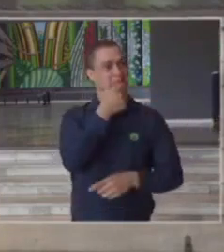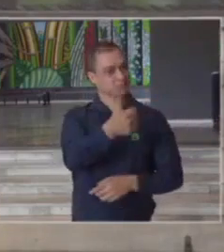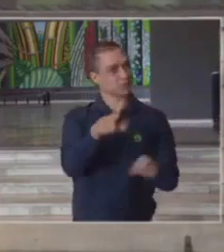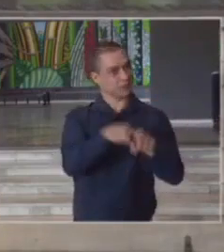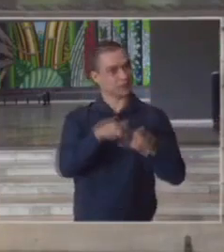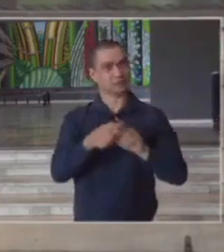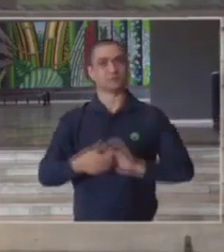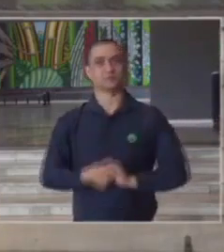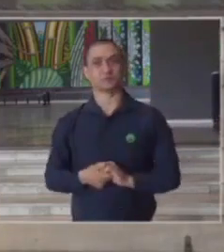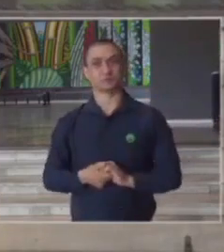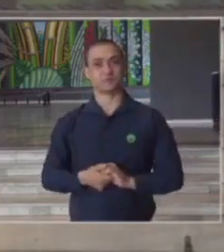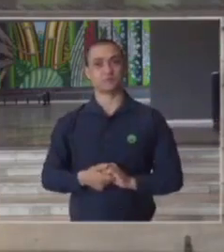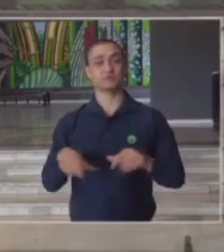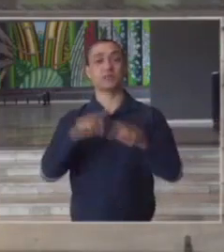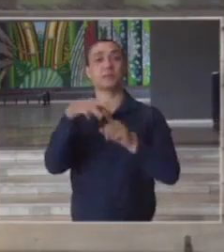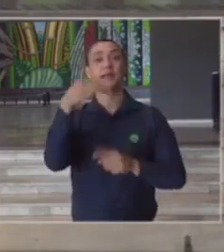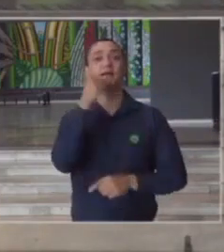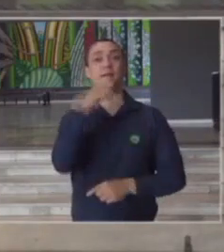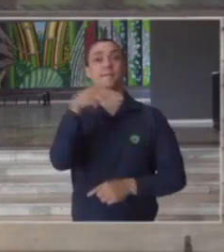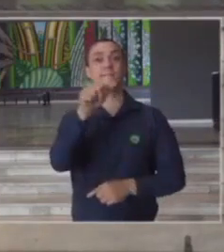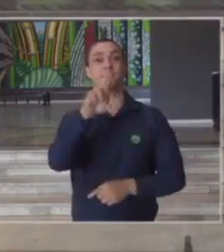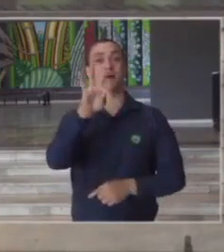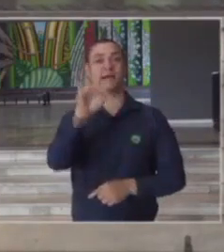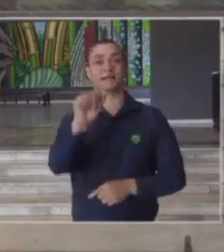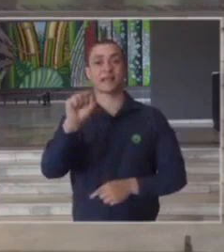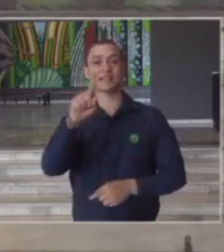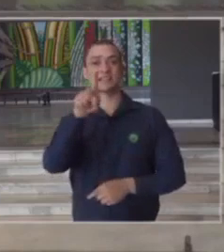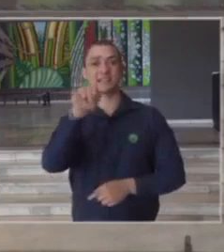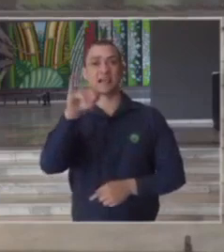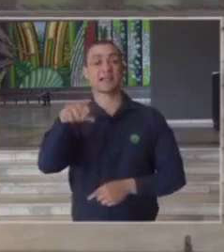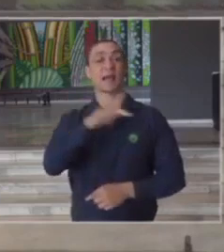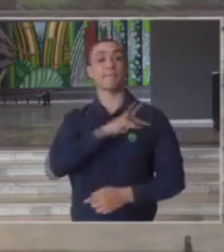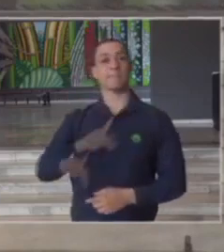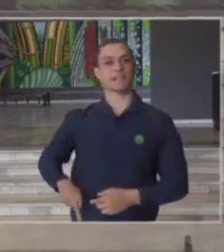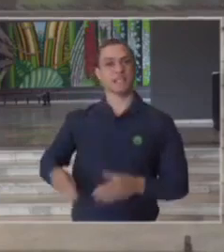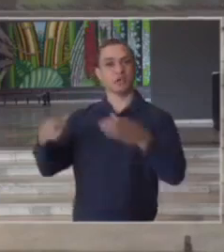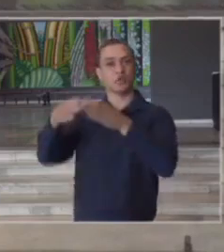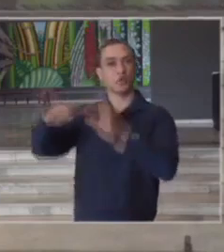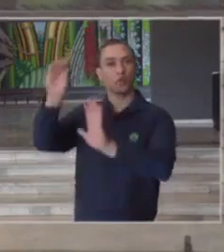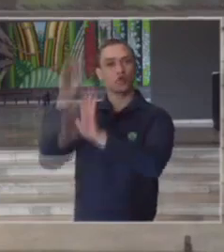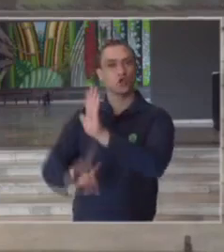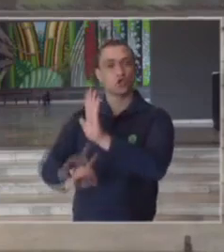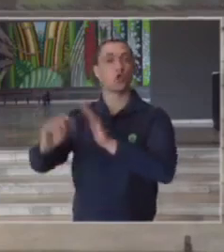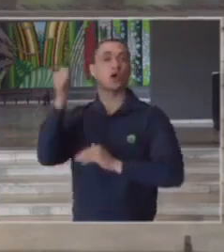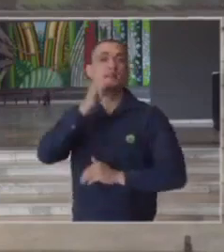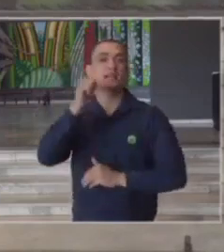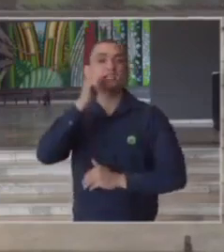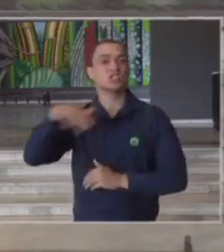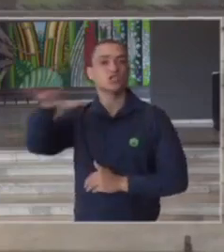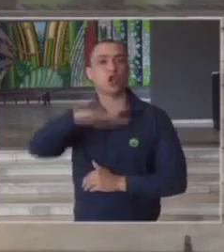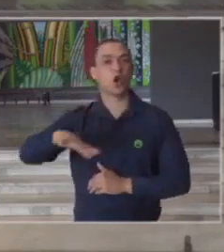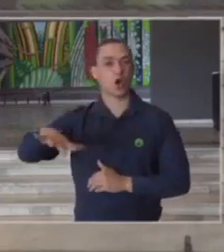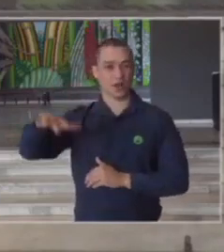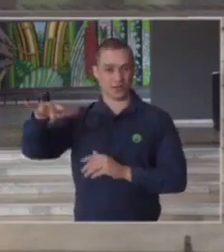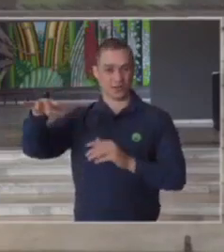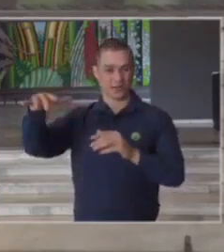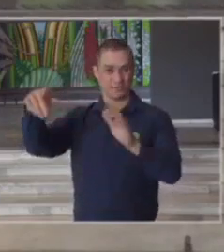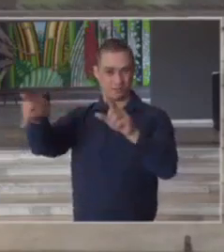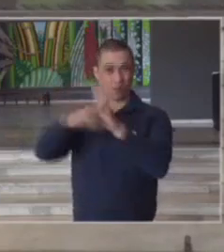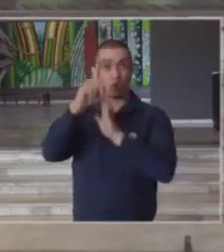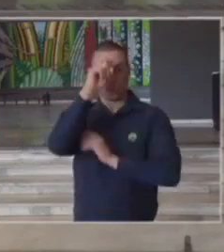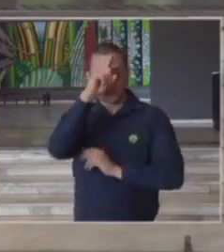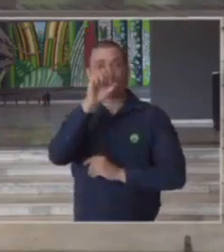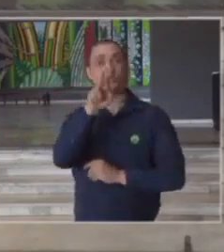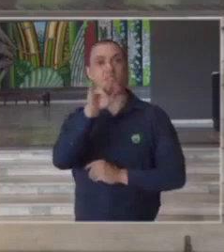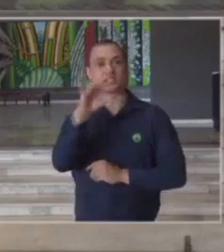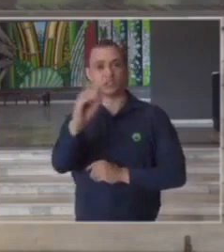e a Marta Skaim presidente da diretoria das senhoras do hospital Sírio libanês que